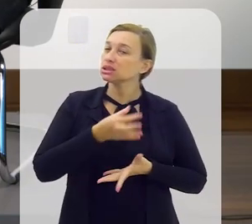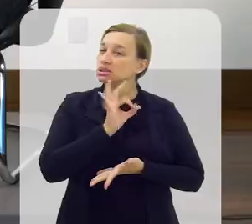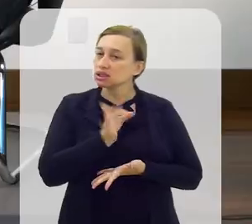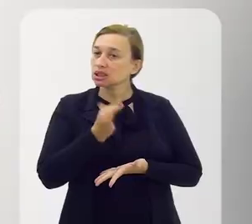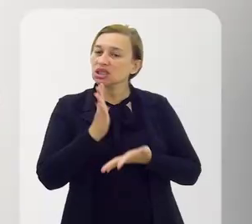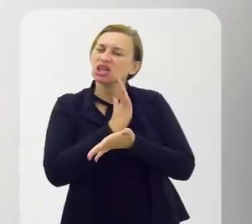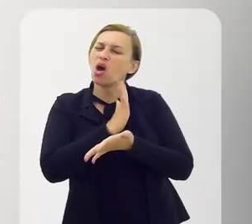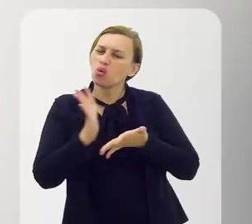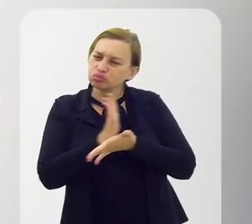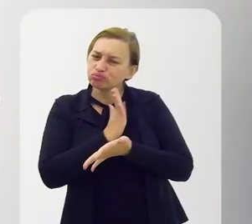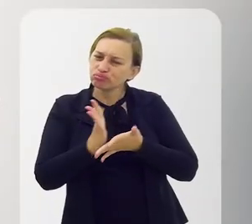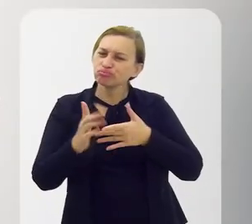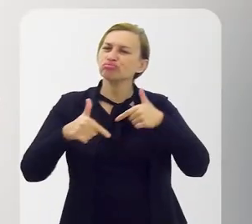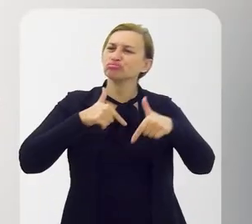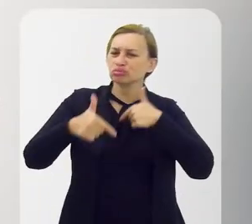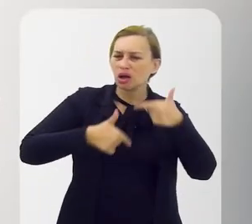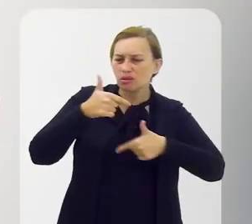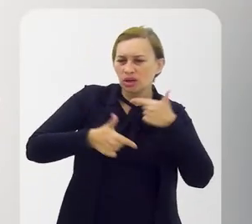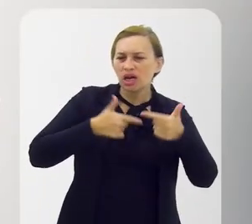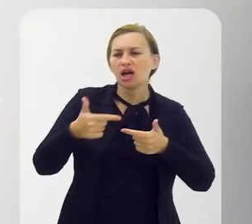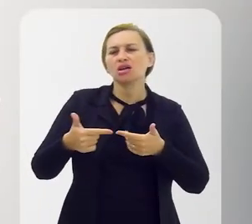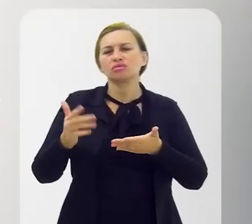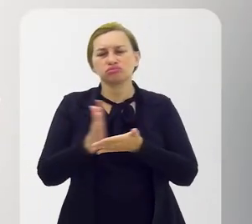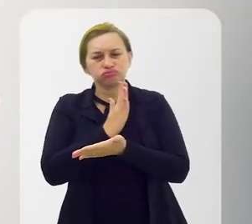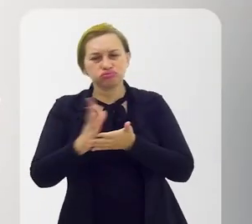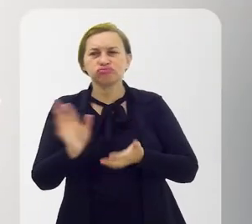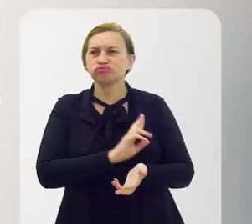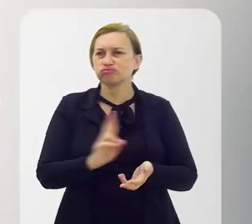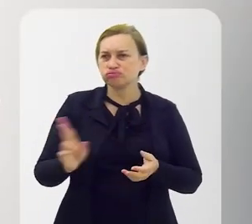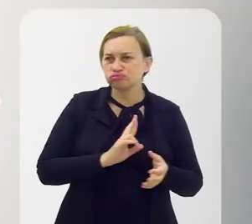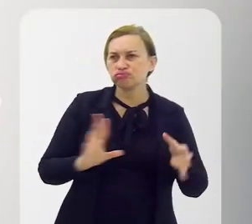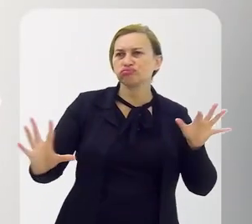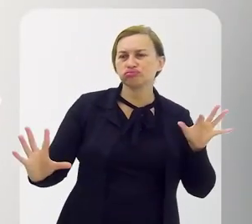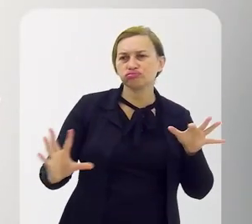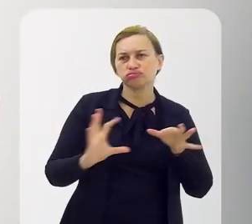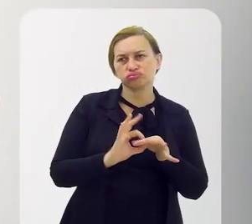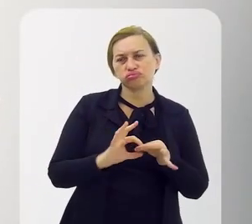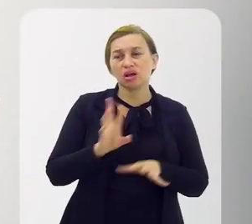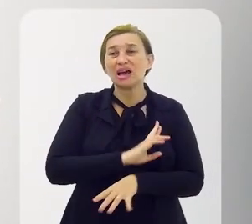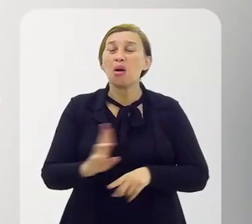Mas, com certeza, alguns trabalhos que tinham alguma relação com religião Mas,